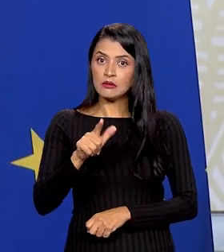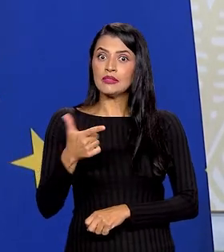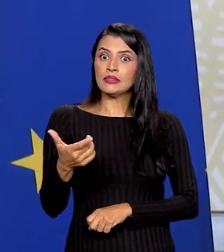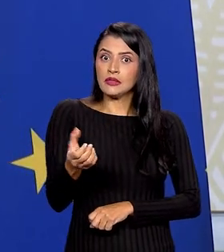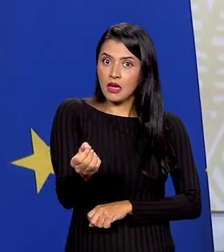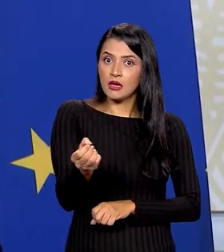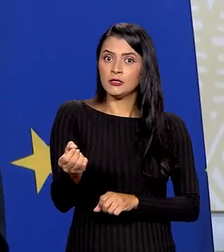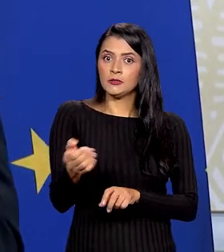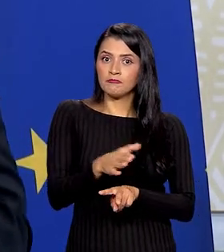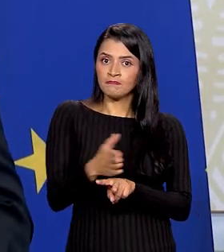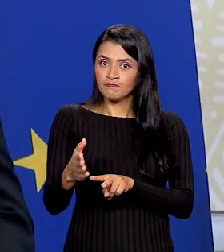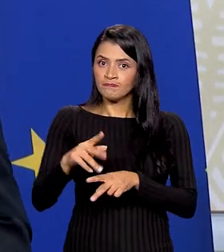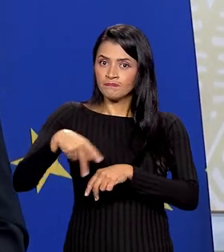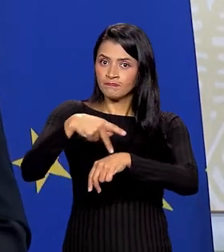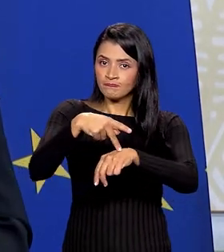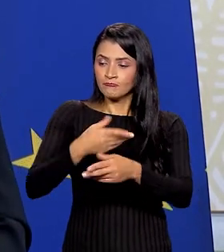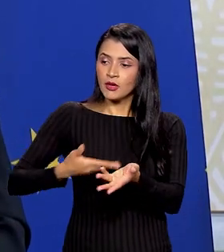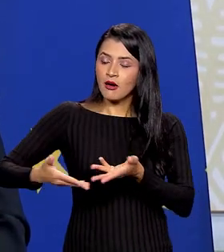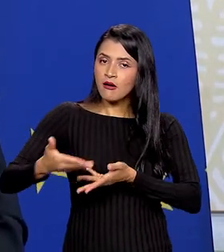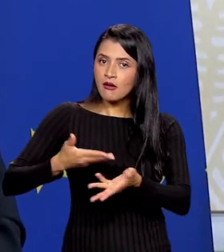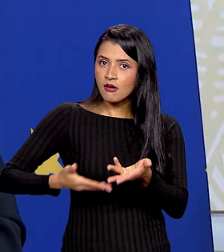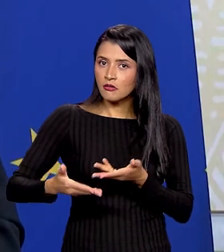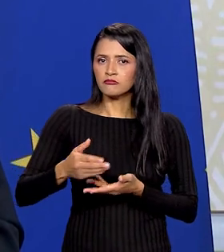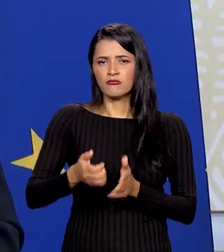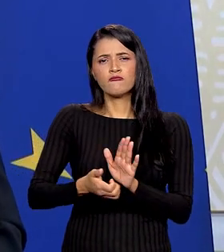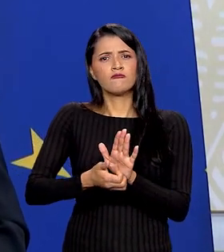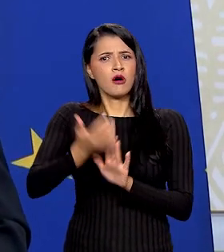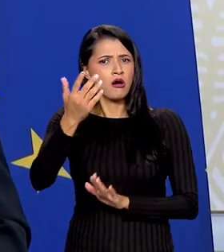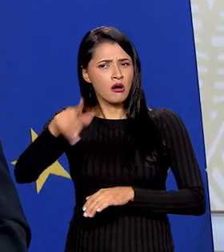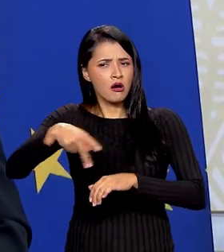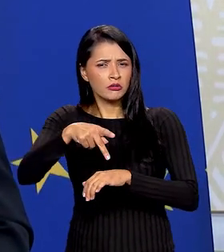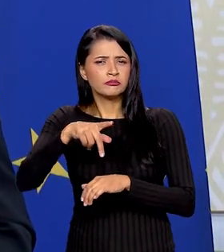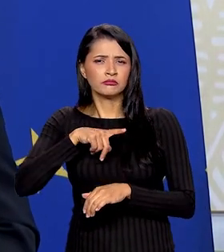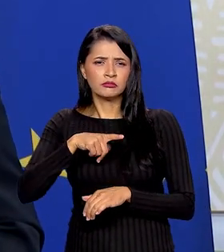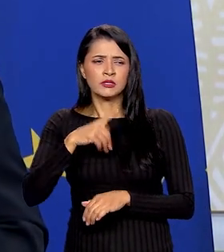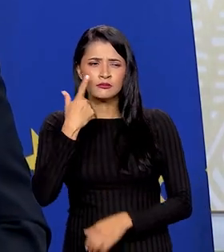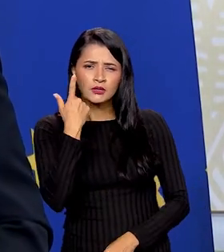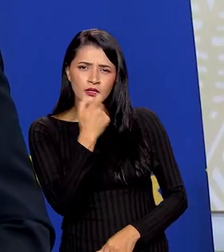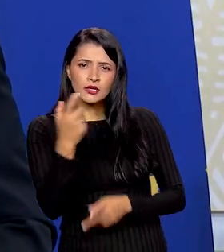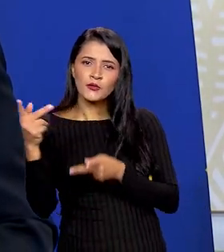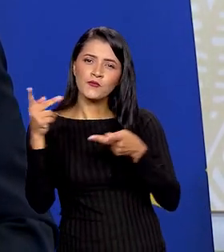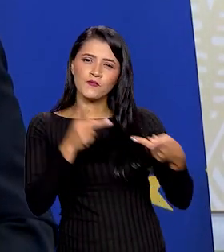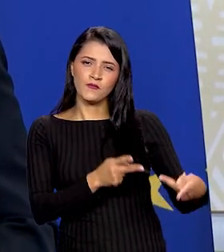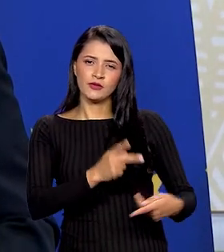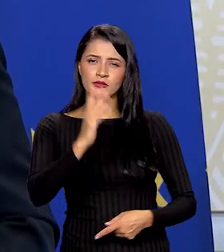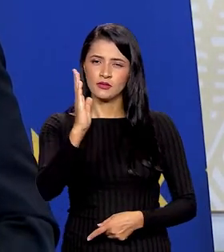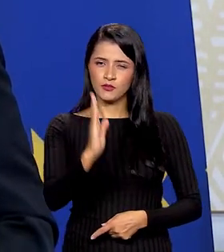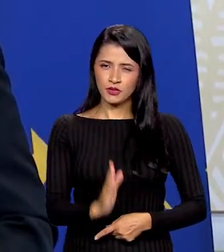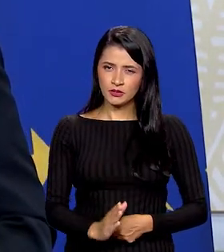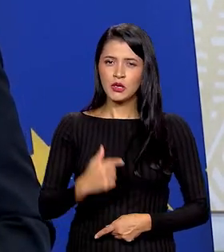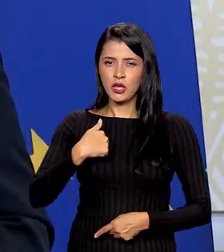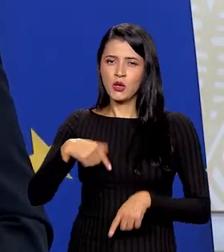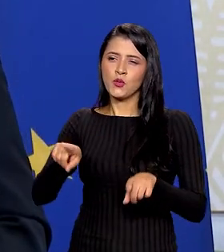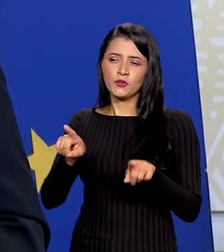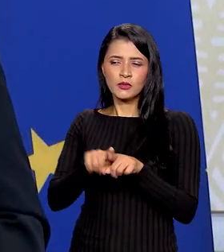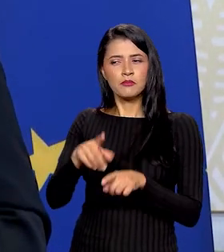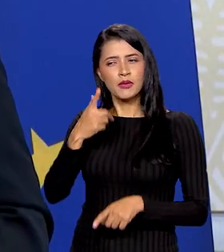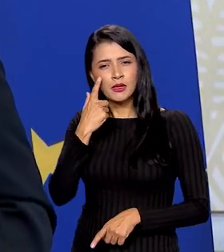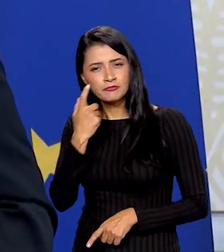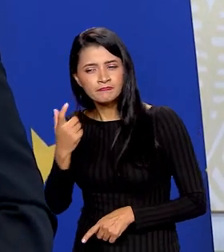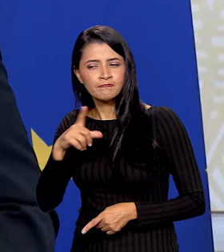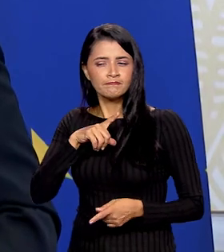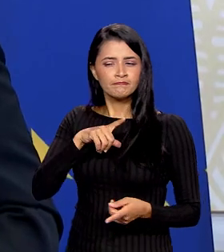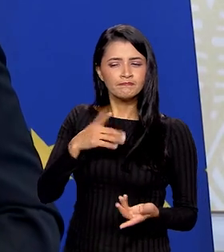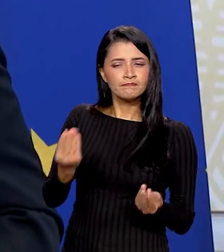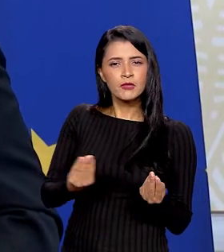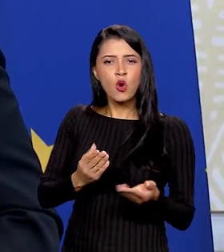bilaterais, sabe, com muitos países, todos interessados em visitar o Brasil. E eu